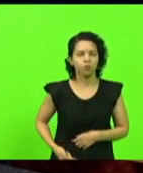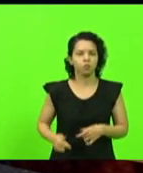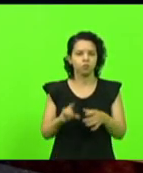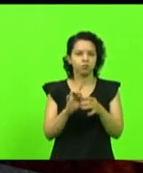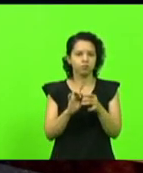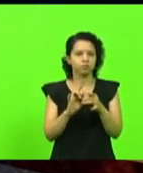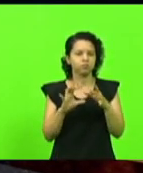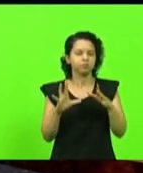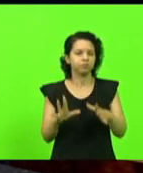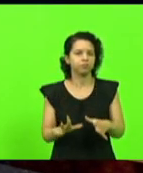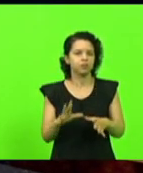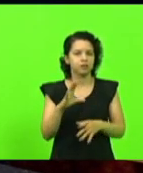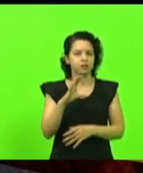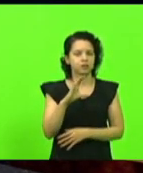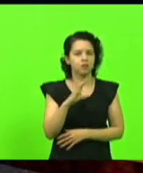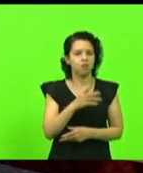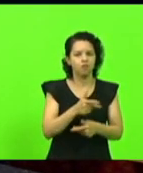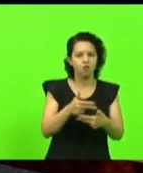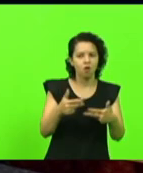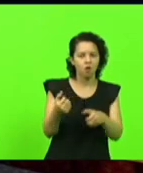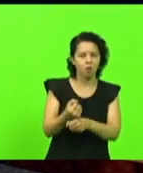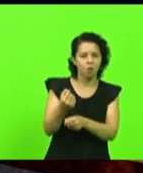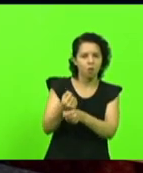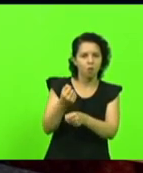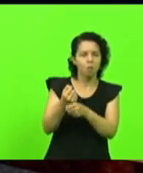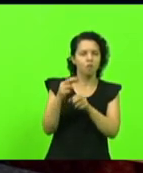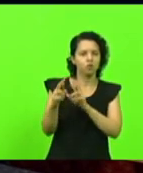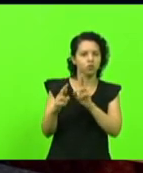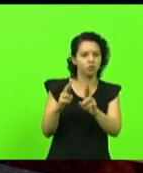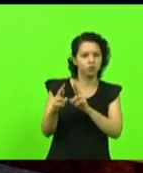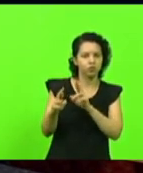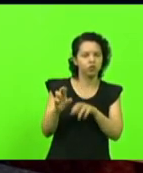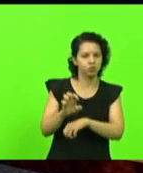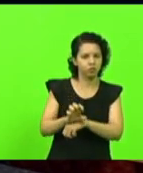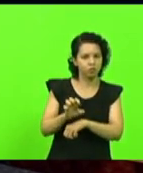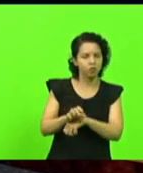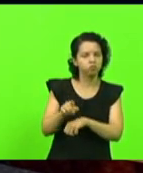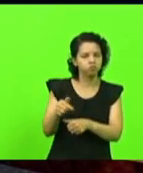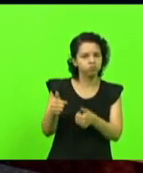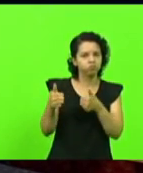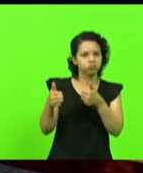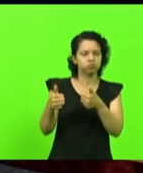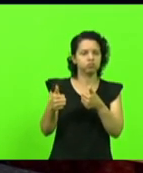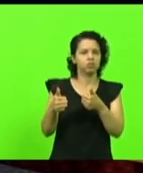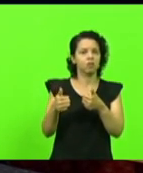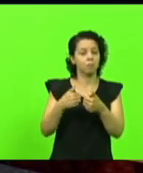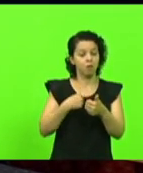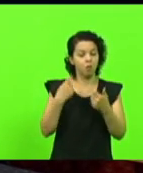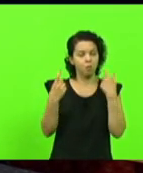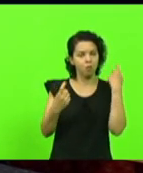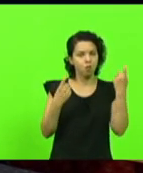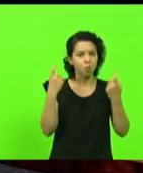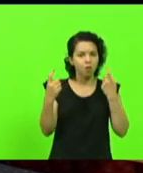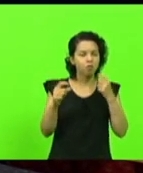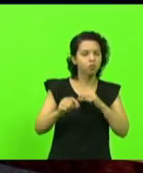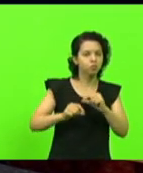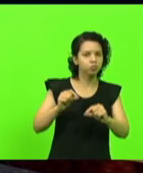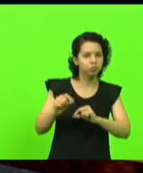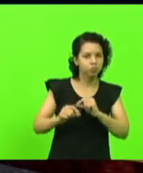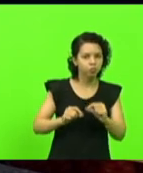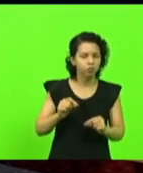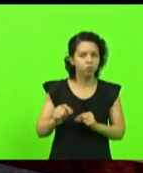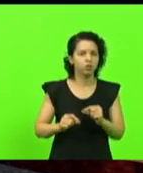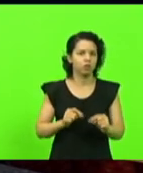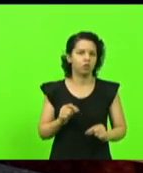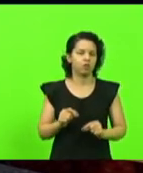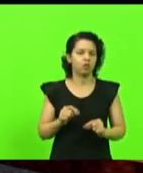uma série de obras de rodovias estaduais e isso é positivo agora minha preocupação é com o que